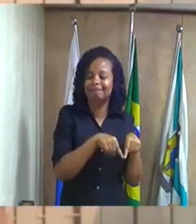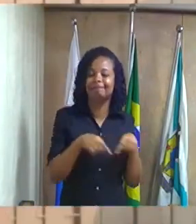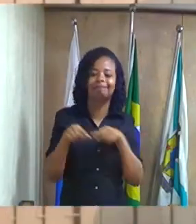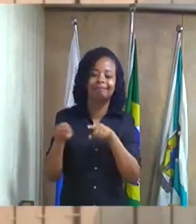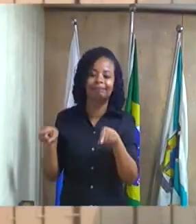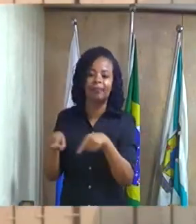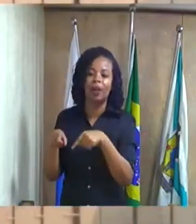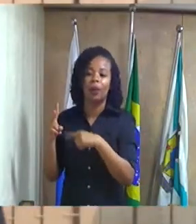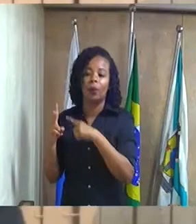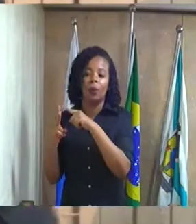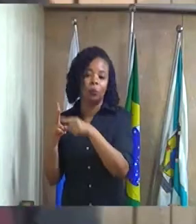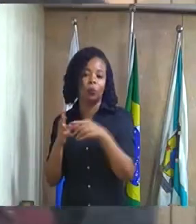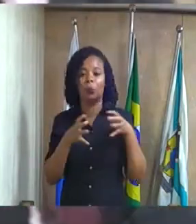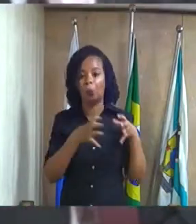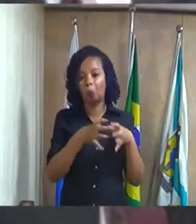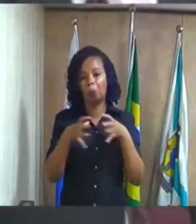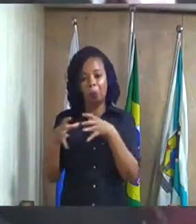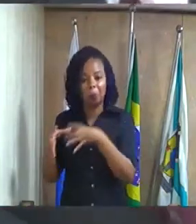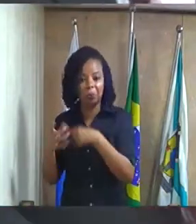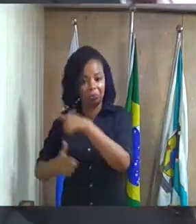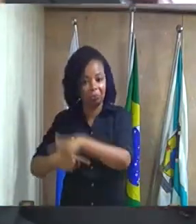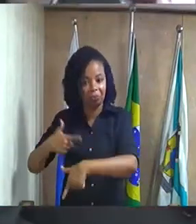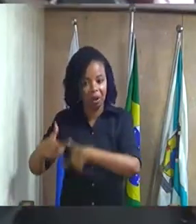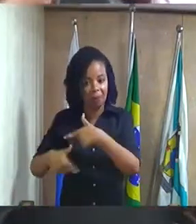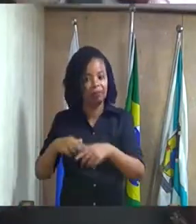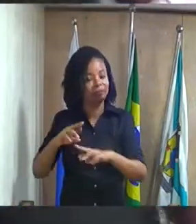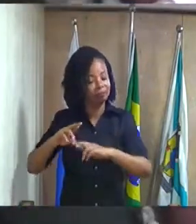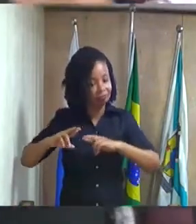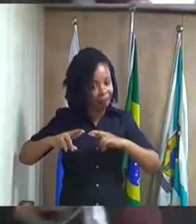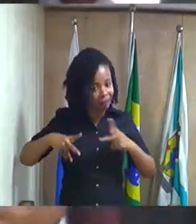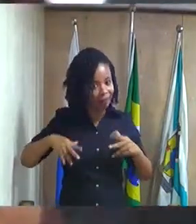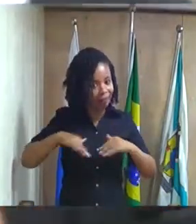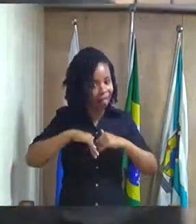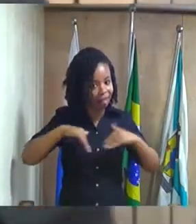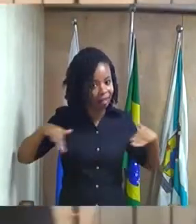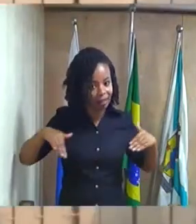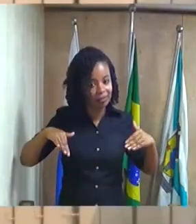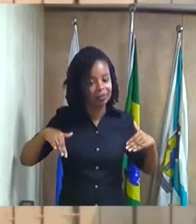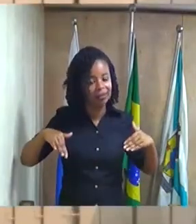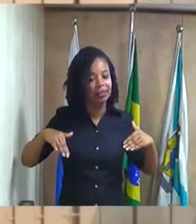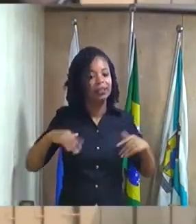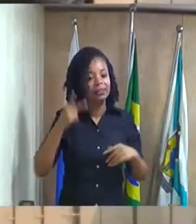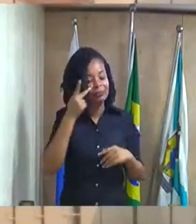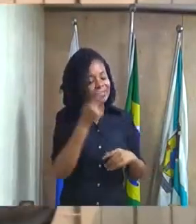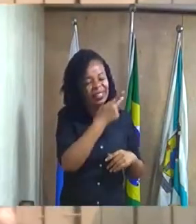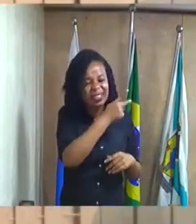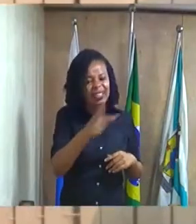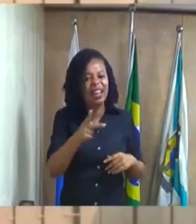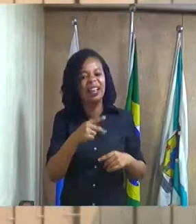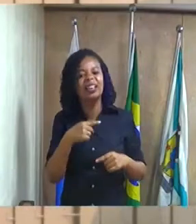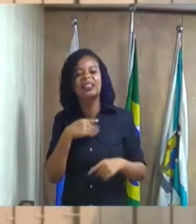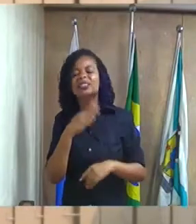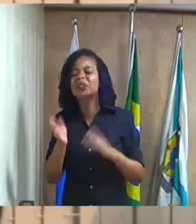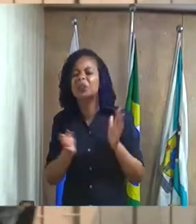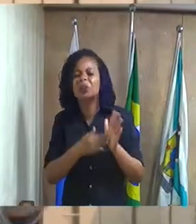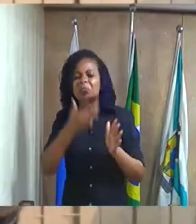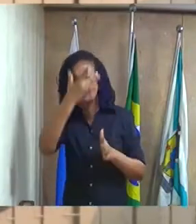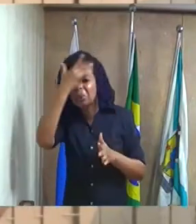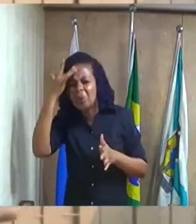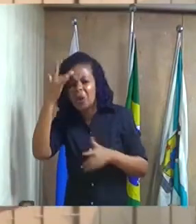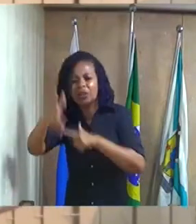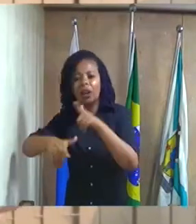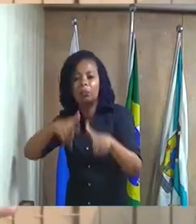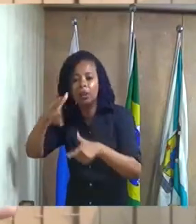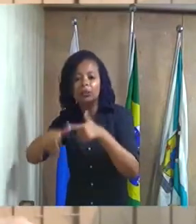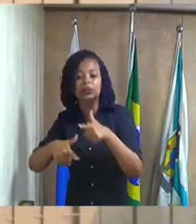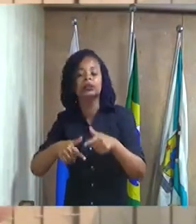fui na secretaria de urbanismo e lá estava todo mundo apreensivo trabalhando numa sala